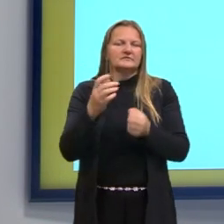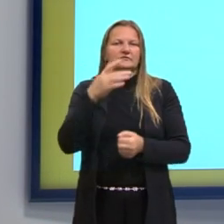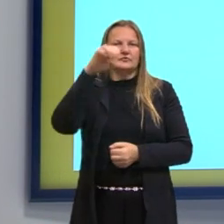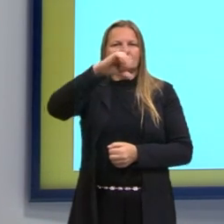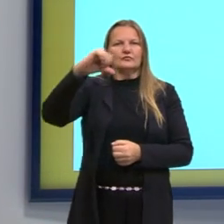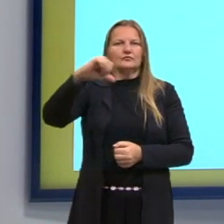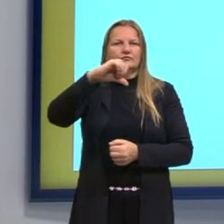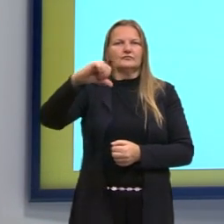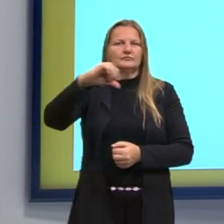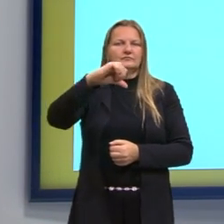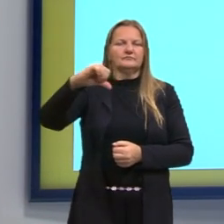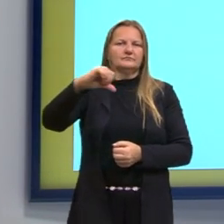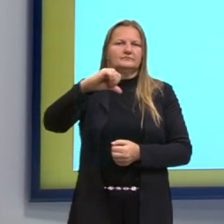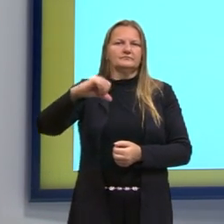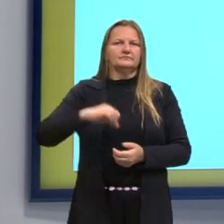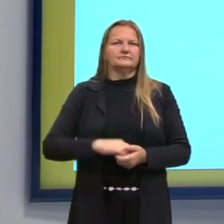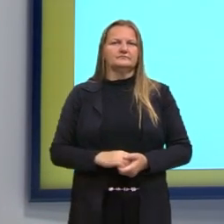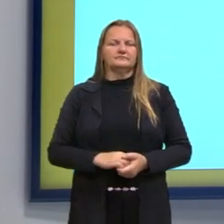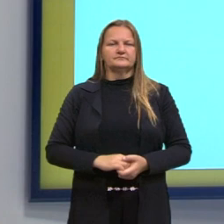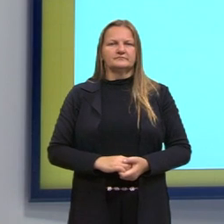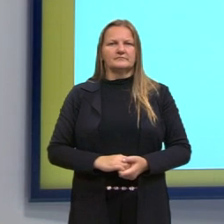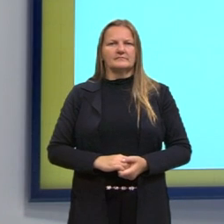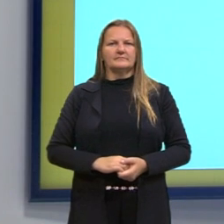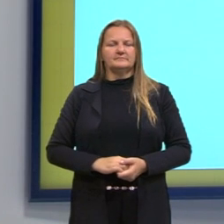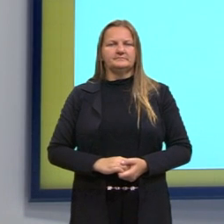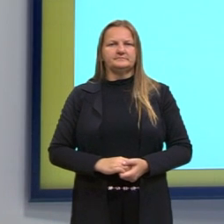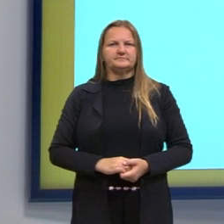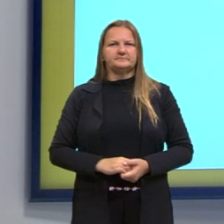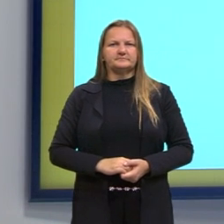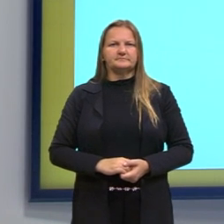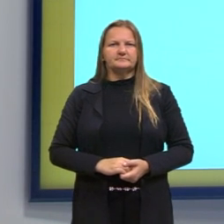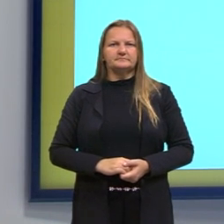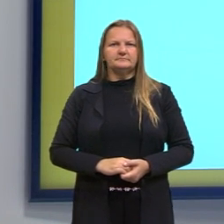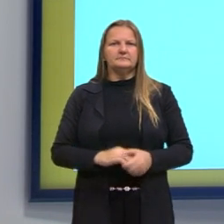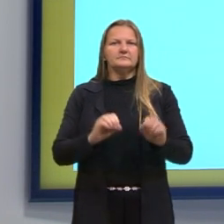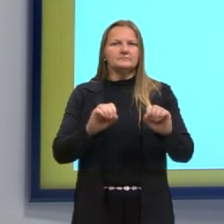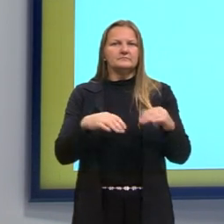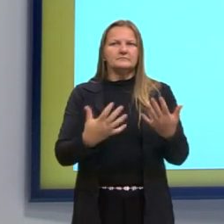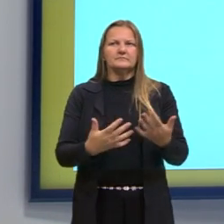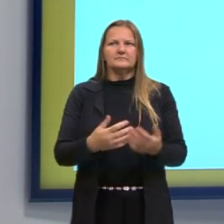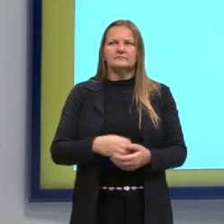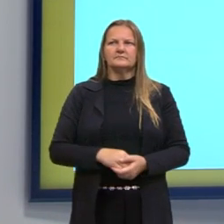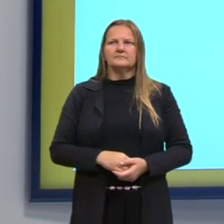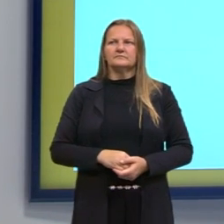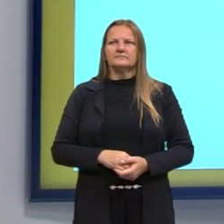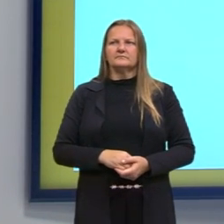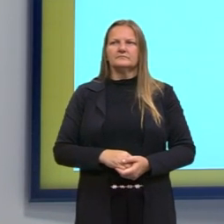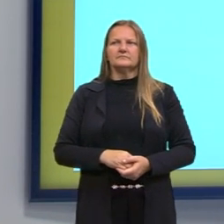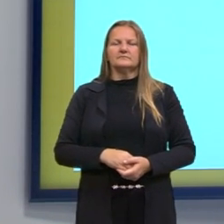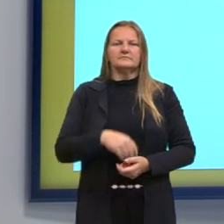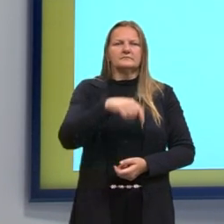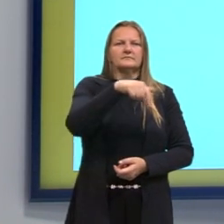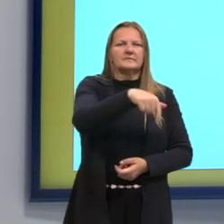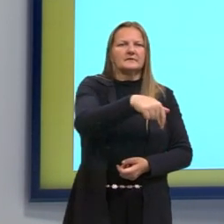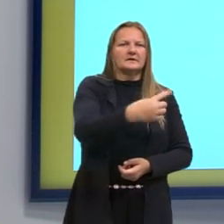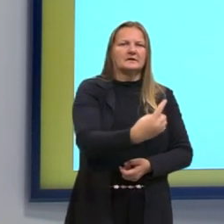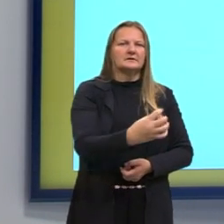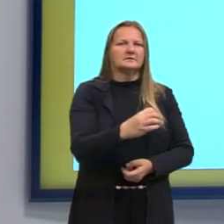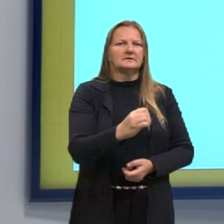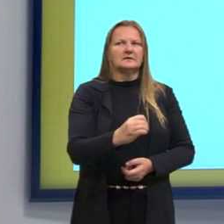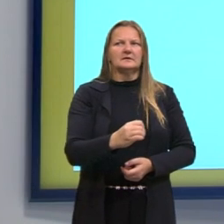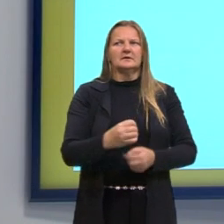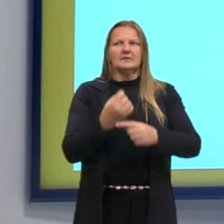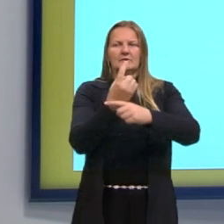100 menos 1 seria 99. Então, a medida do lado do centésimo quadrado